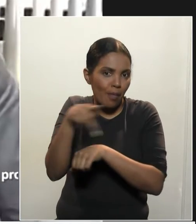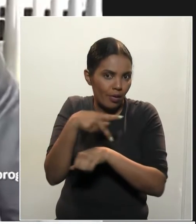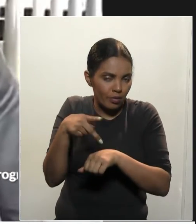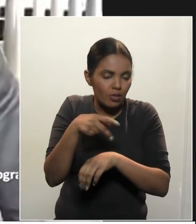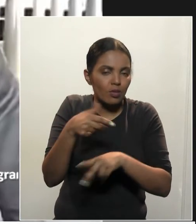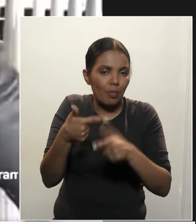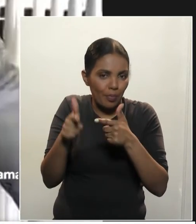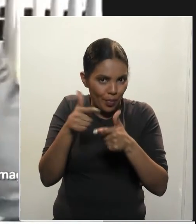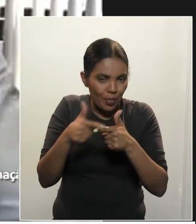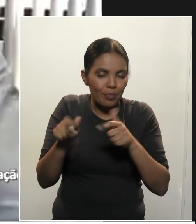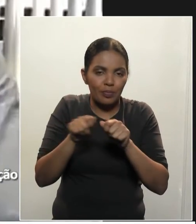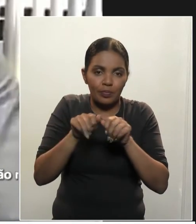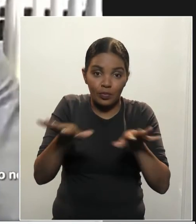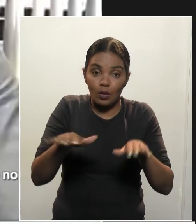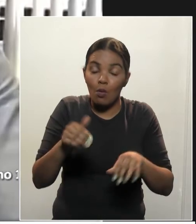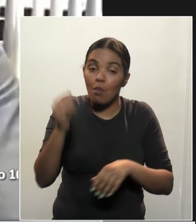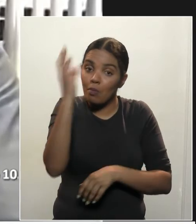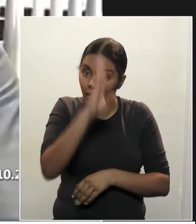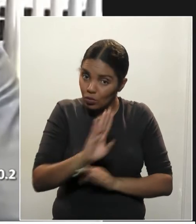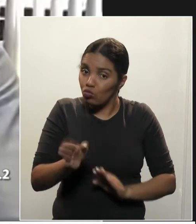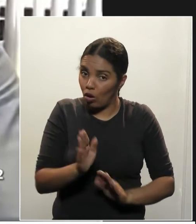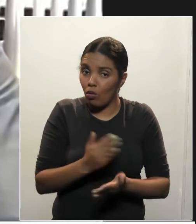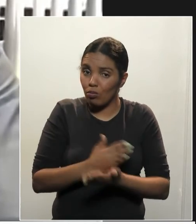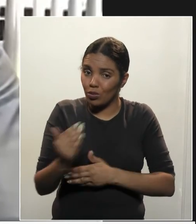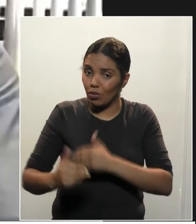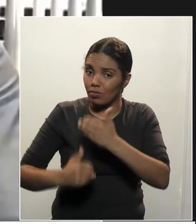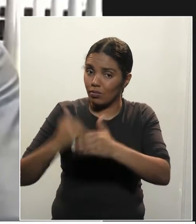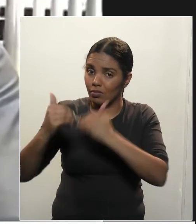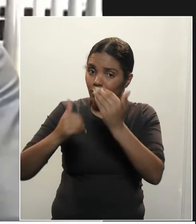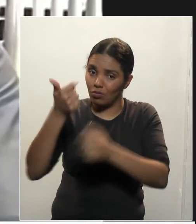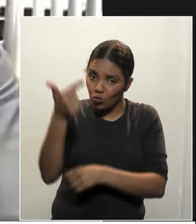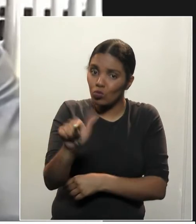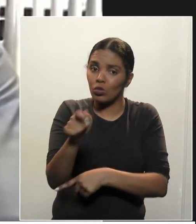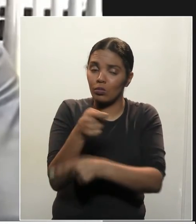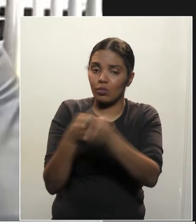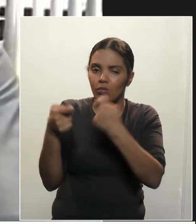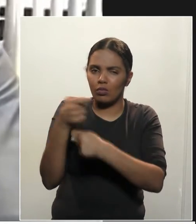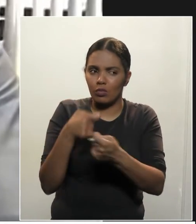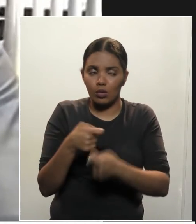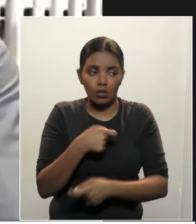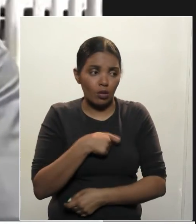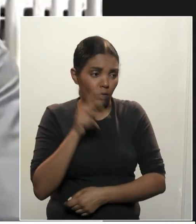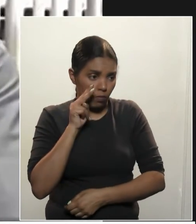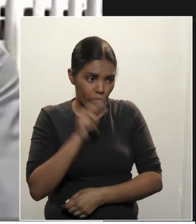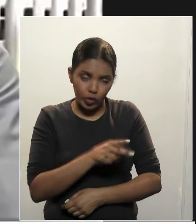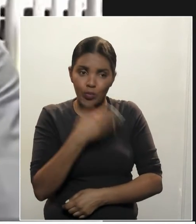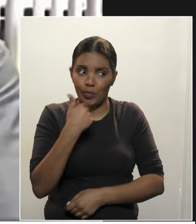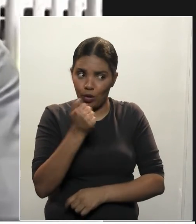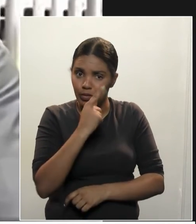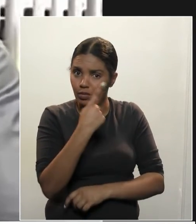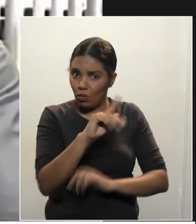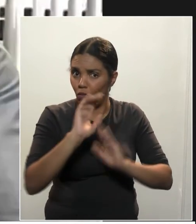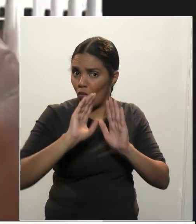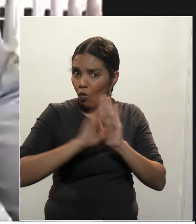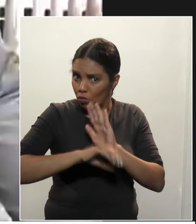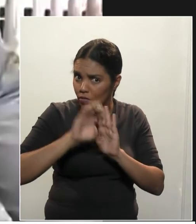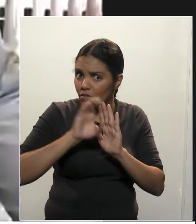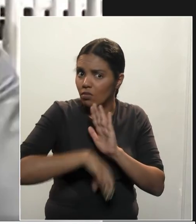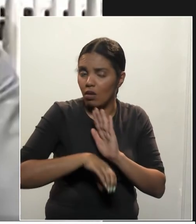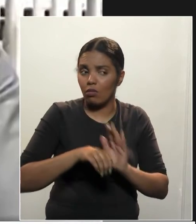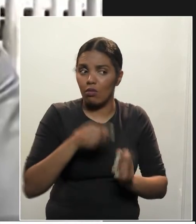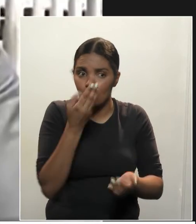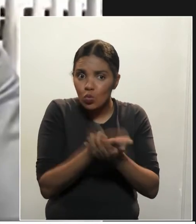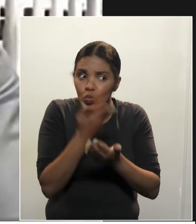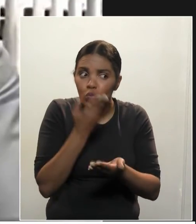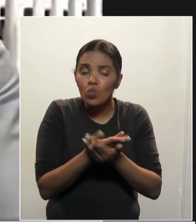pandemia. Está o Brasil já em crescimento. Esse, então, reveja seus conceitos, deputado Tadeu Veneri. Veja direitinho, leia um